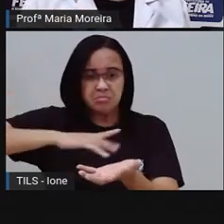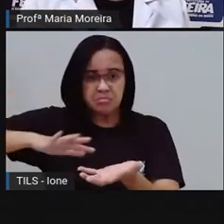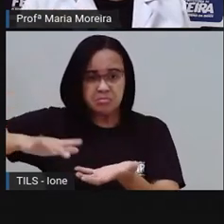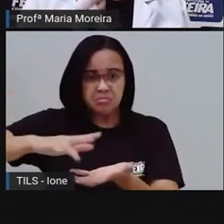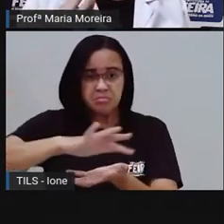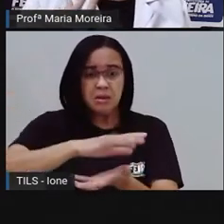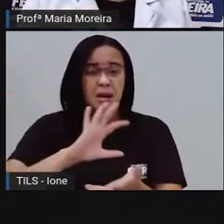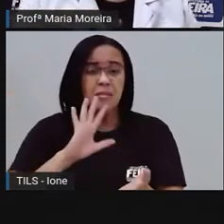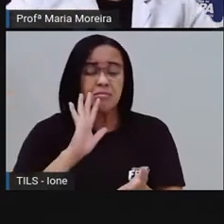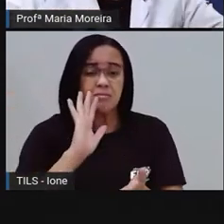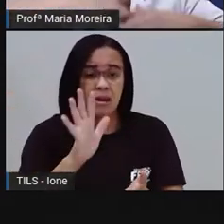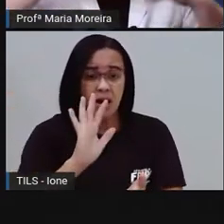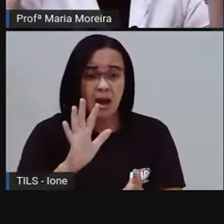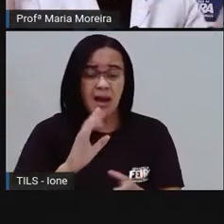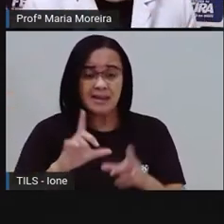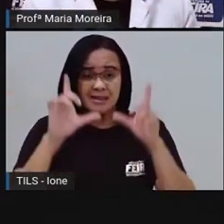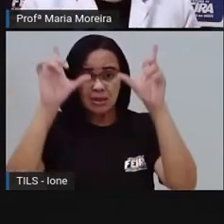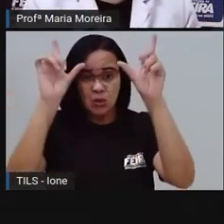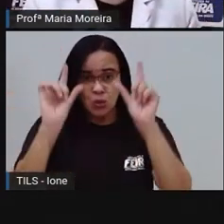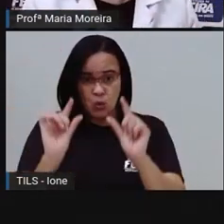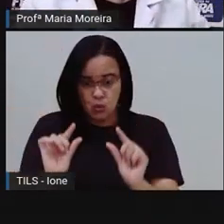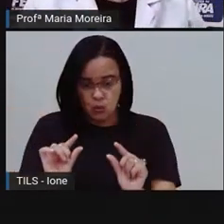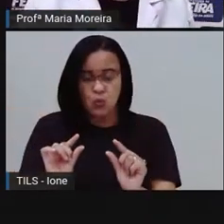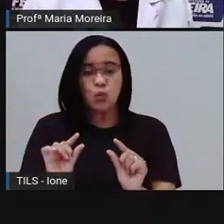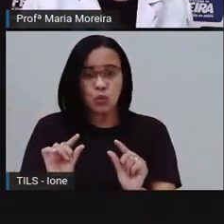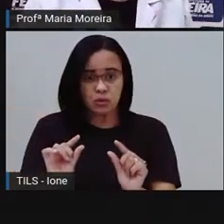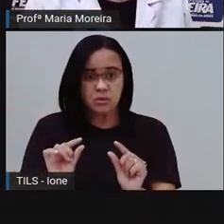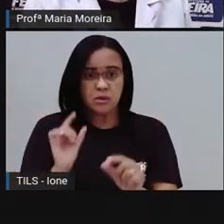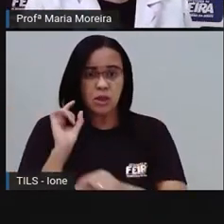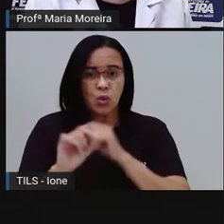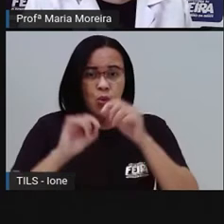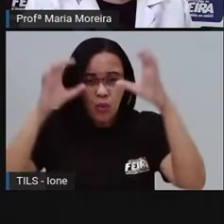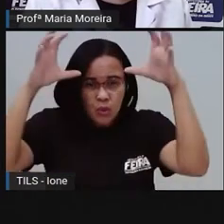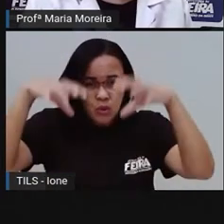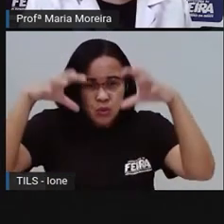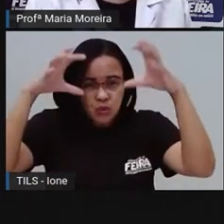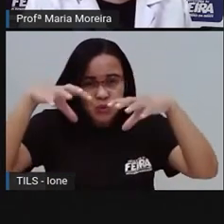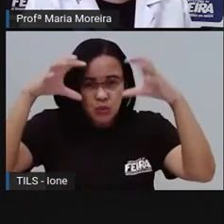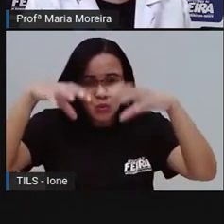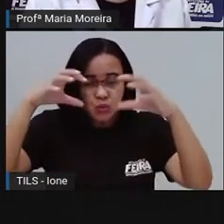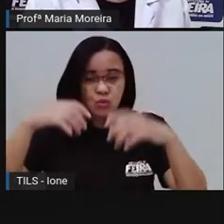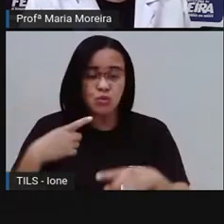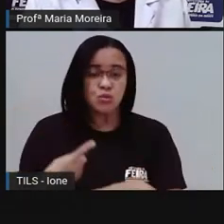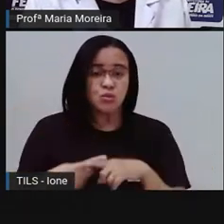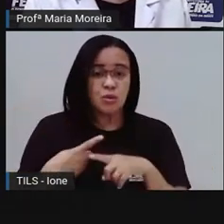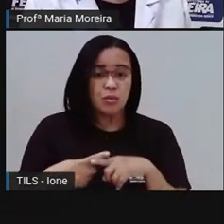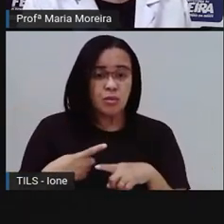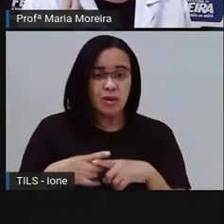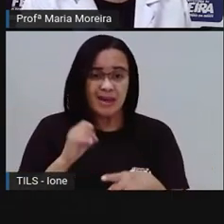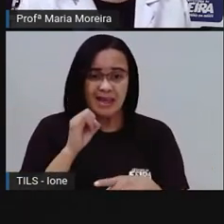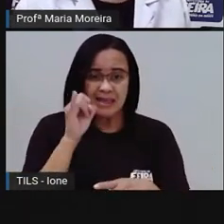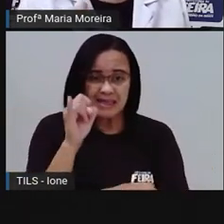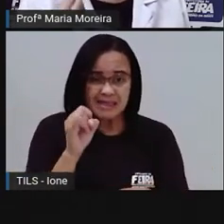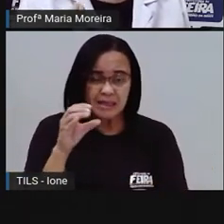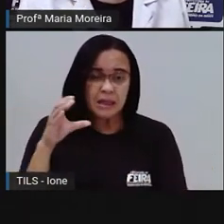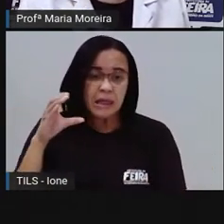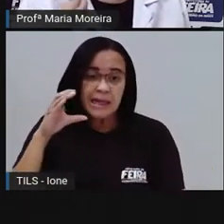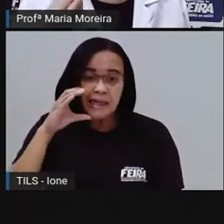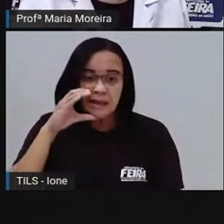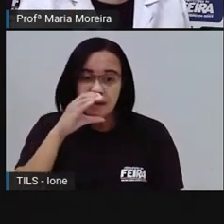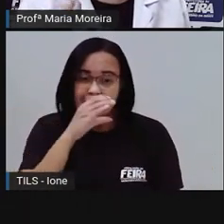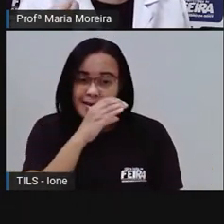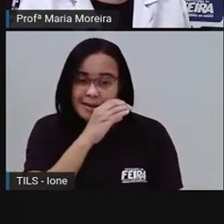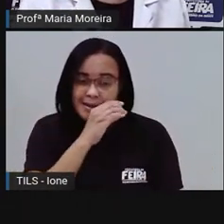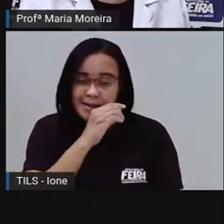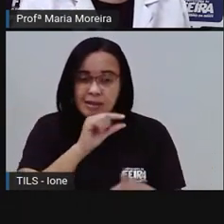ácida e com o efeito estufa, que é quando fica tudo muito quente, todos esses, né, todos eles, é o motivo das piores